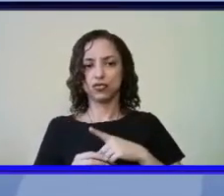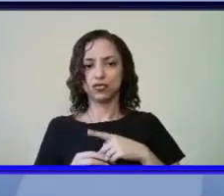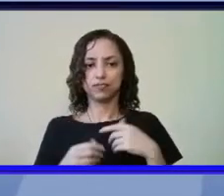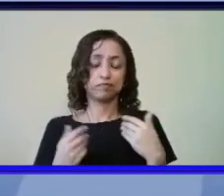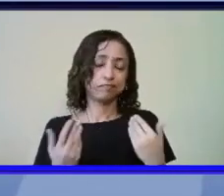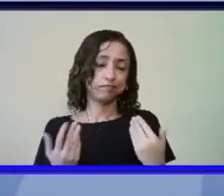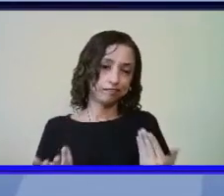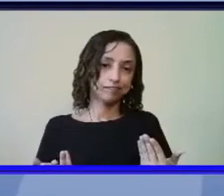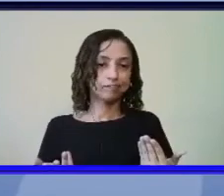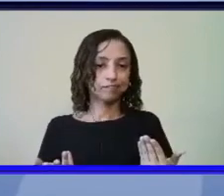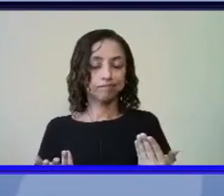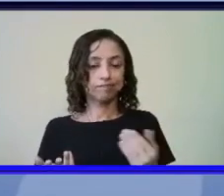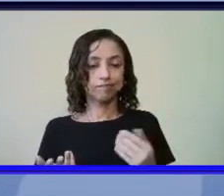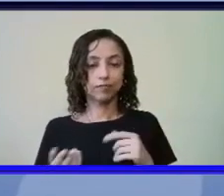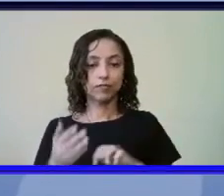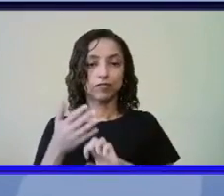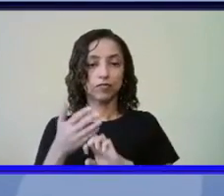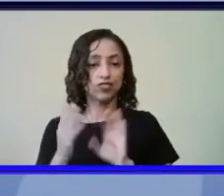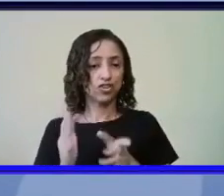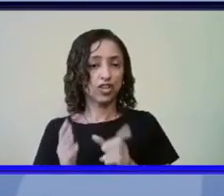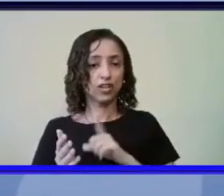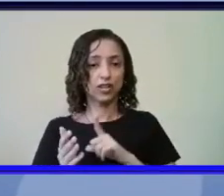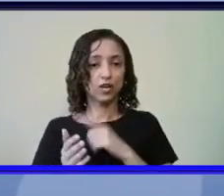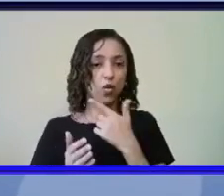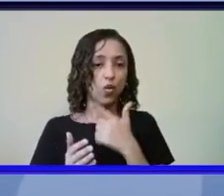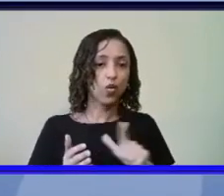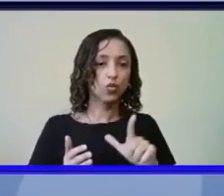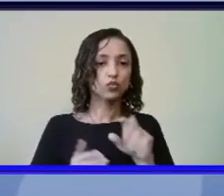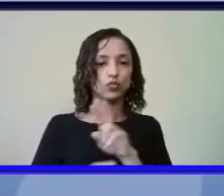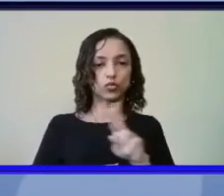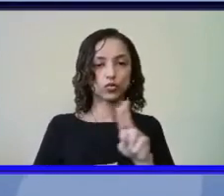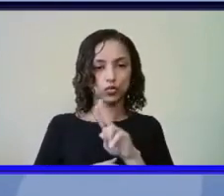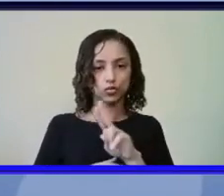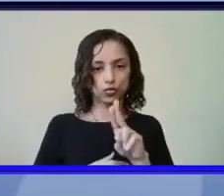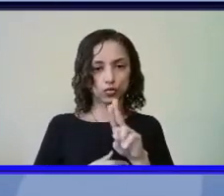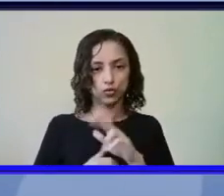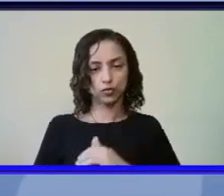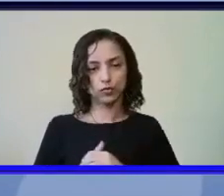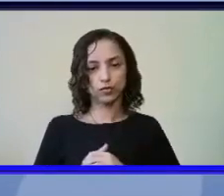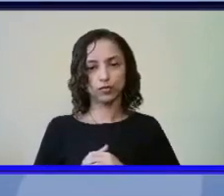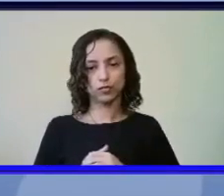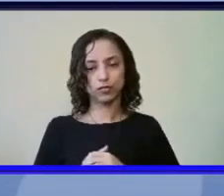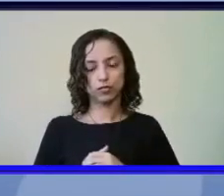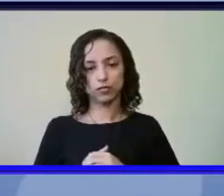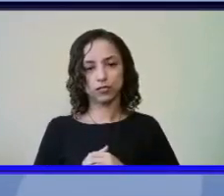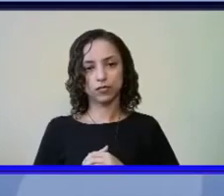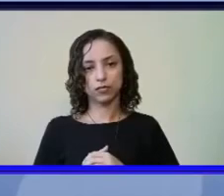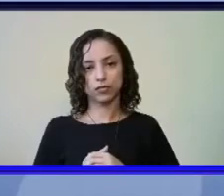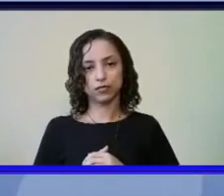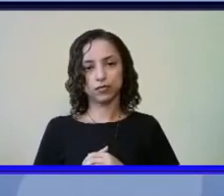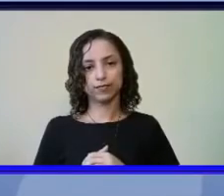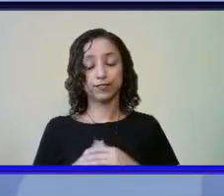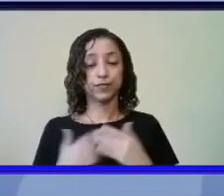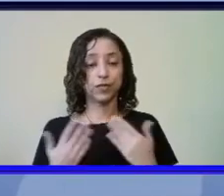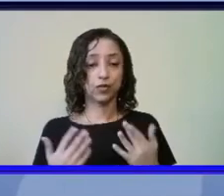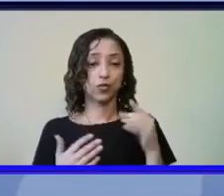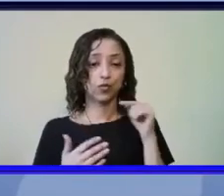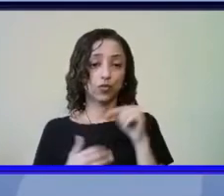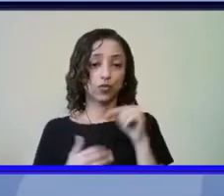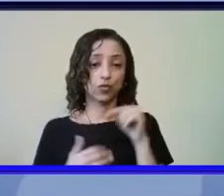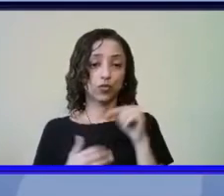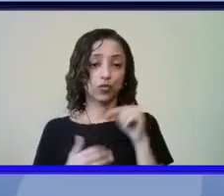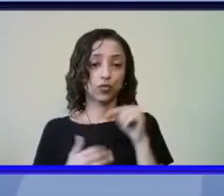aquela espécie já tem um outro nome então aquele nome